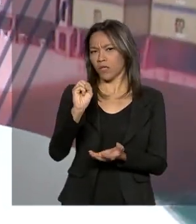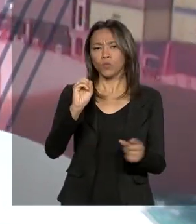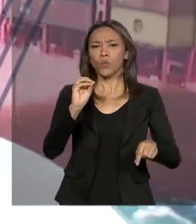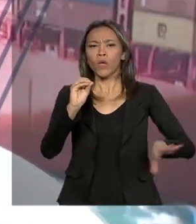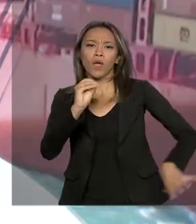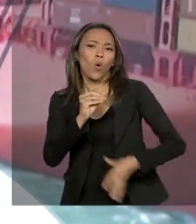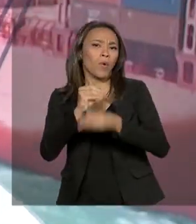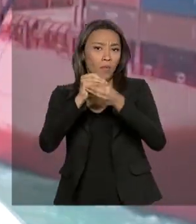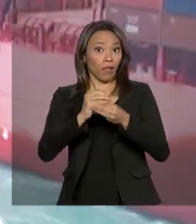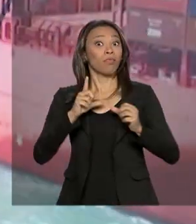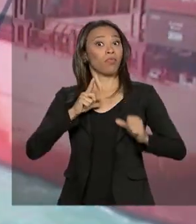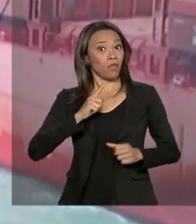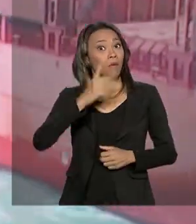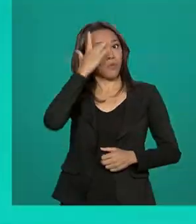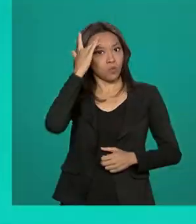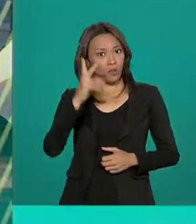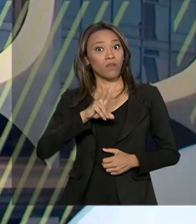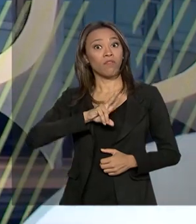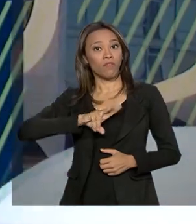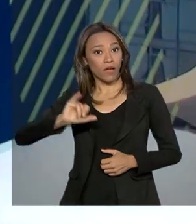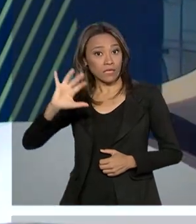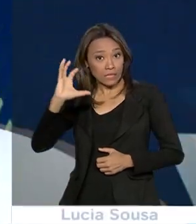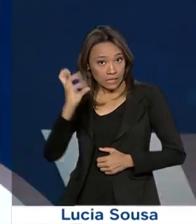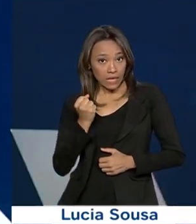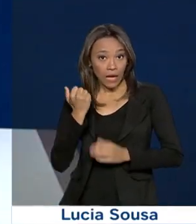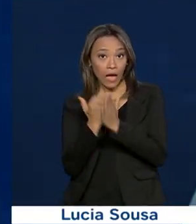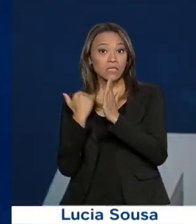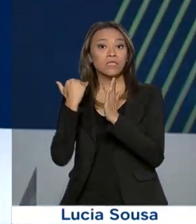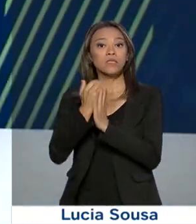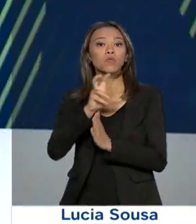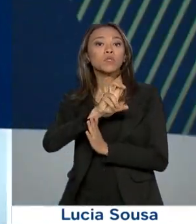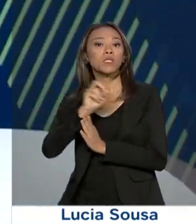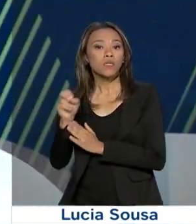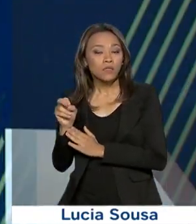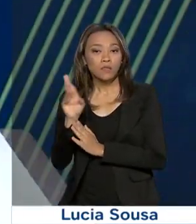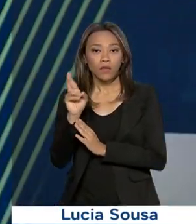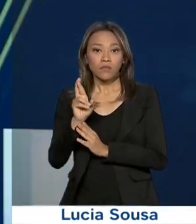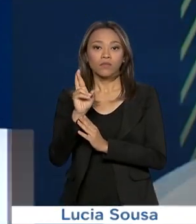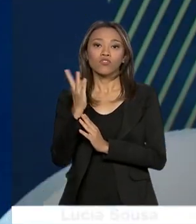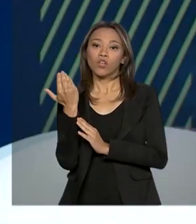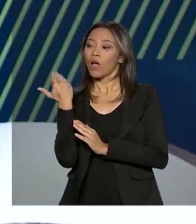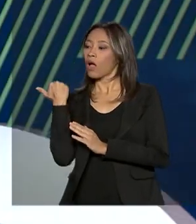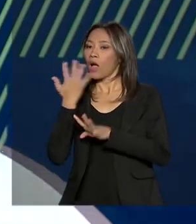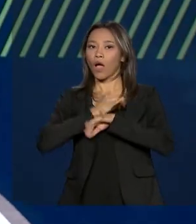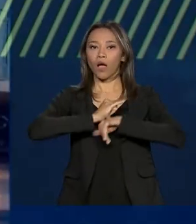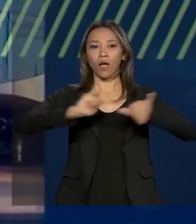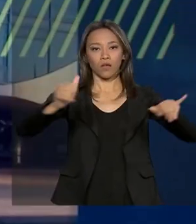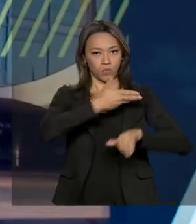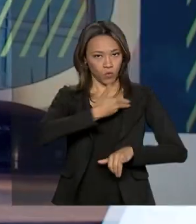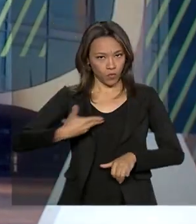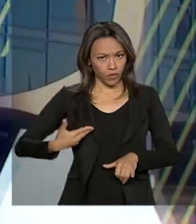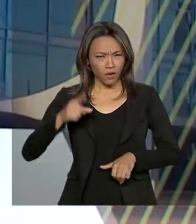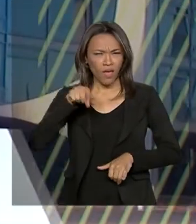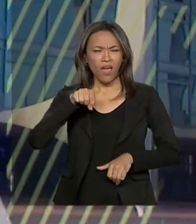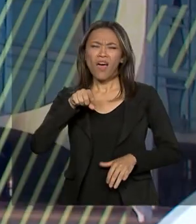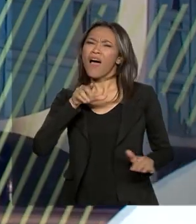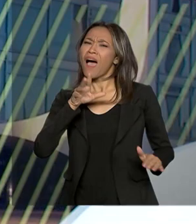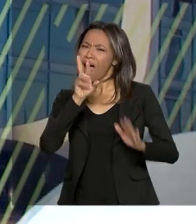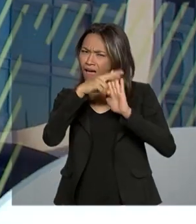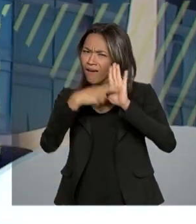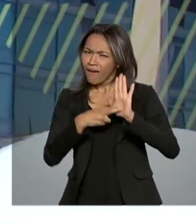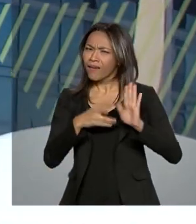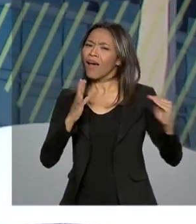tem gente que vai poder sacar mais do que os R$ 500 anunciados pelo governo. A regra vale para quem tinha até R$